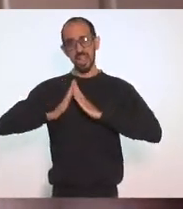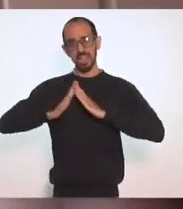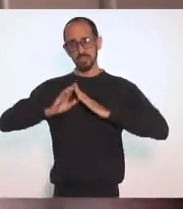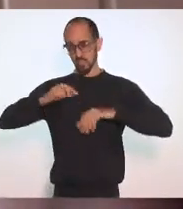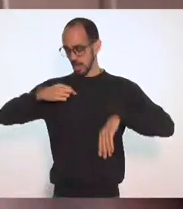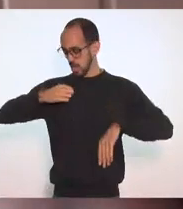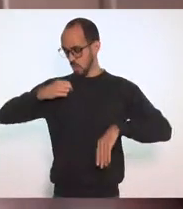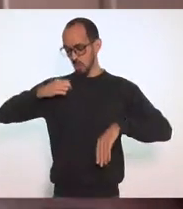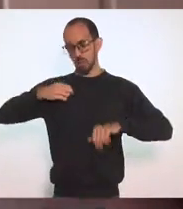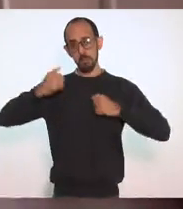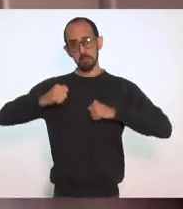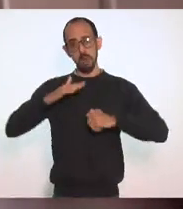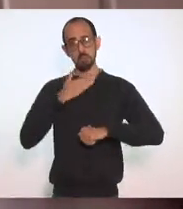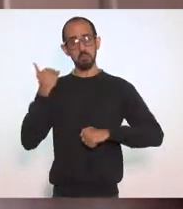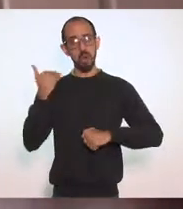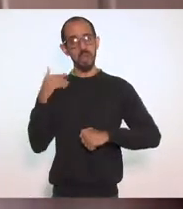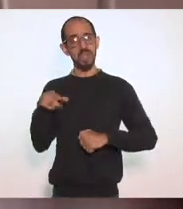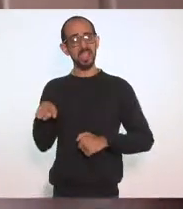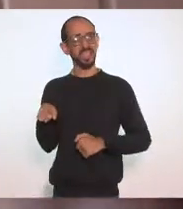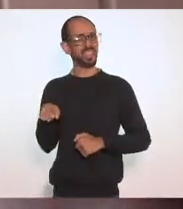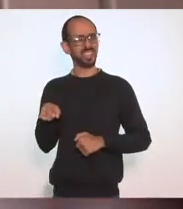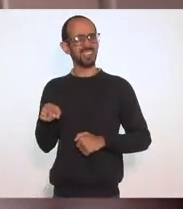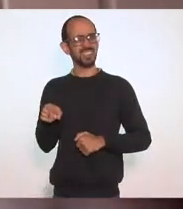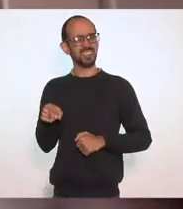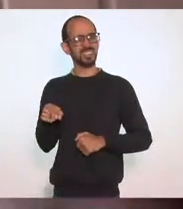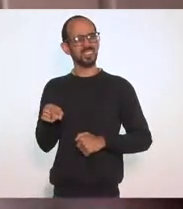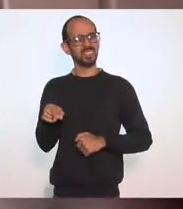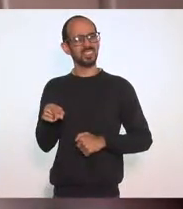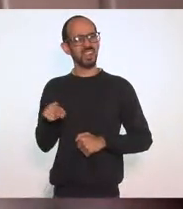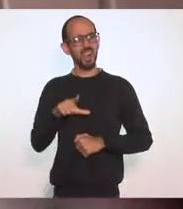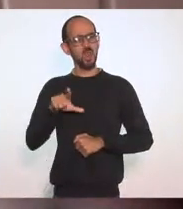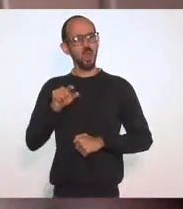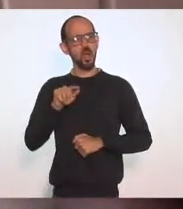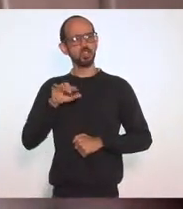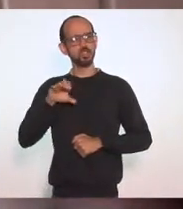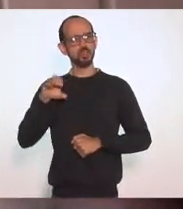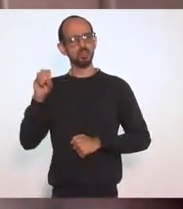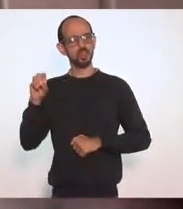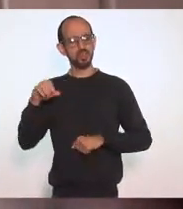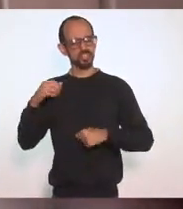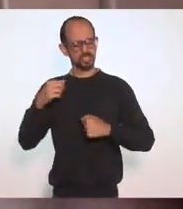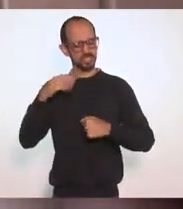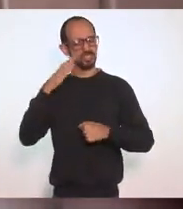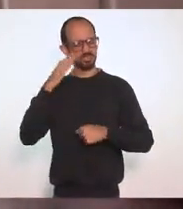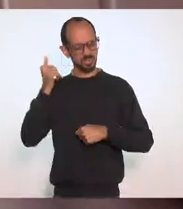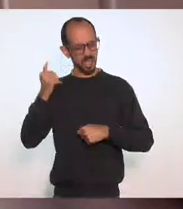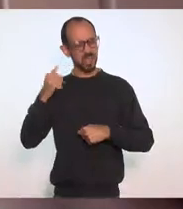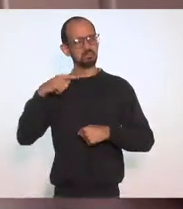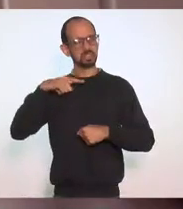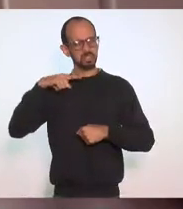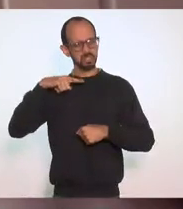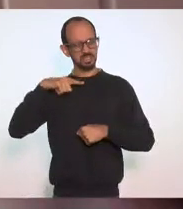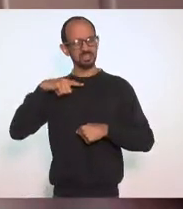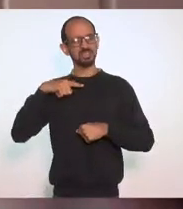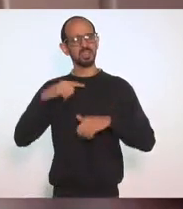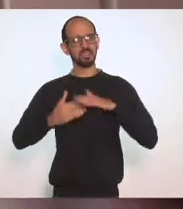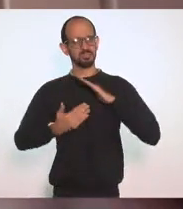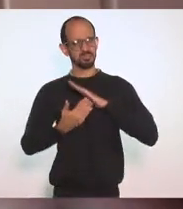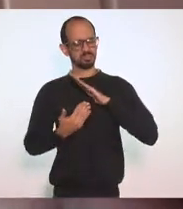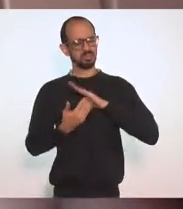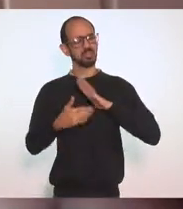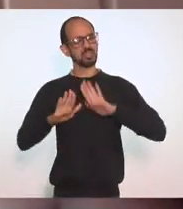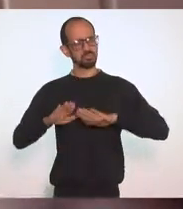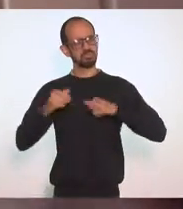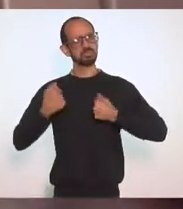Porque podem Ser mortos Claro que a gente Guarda as devidas Proporções Mas é preciso Trazer isso Para cá